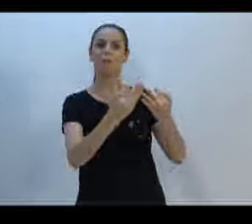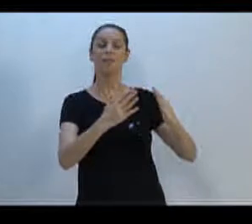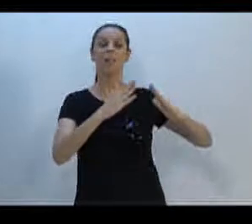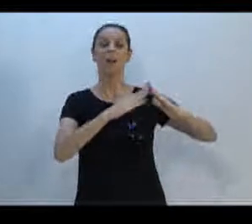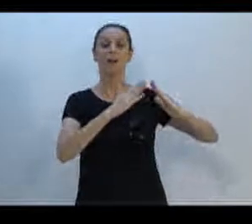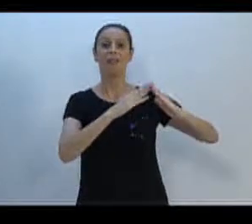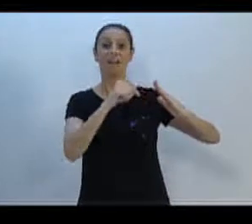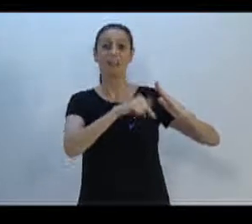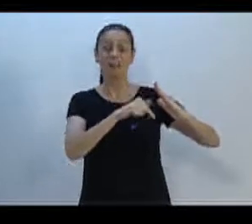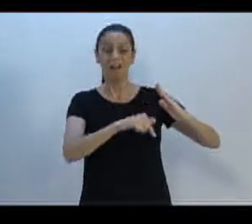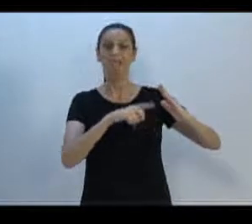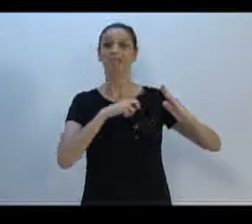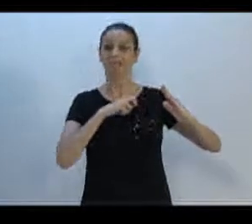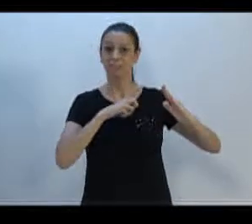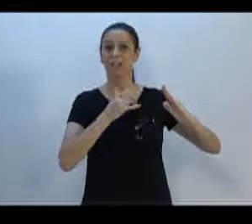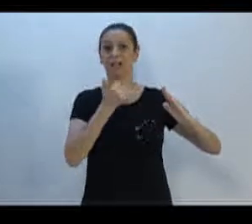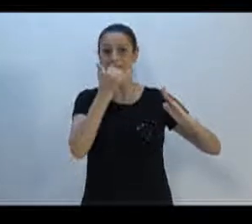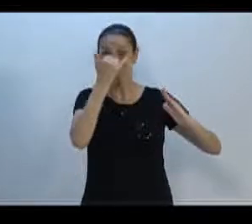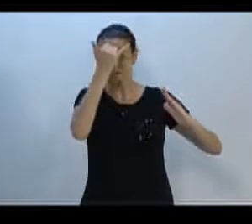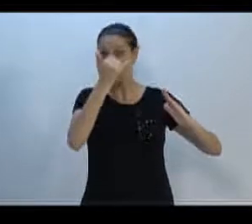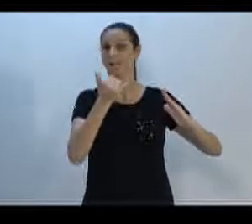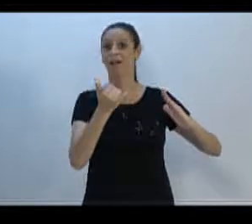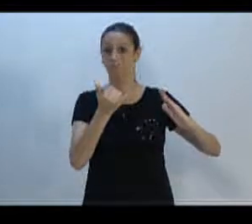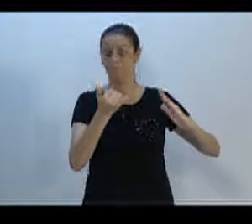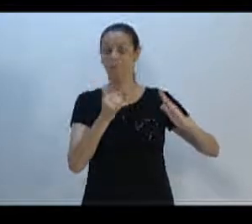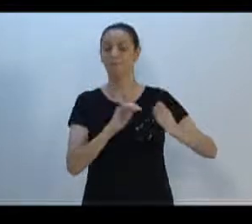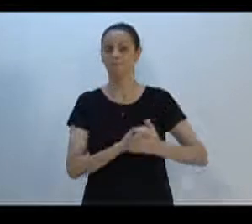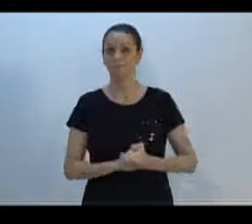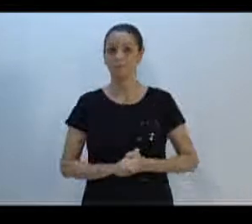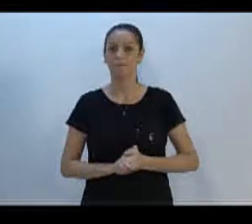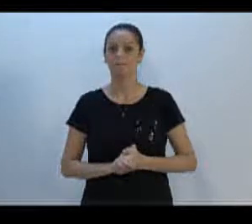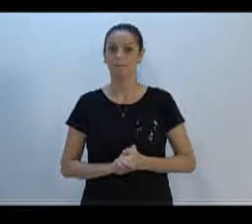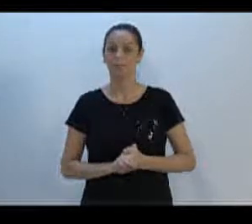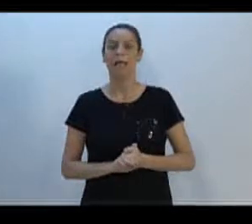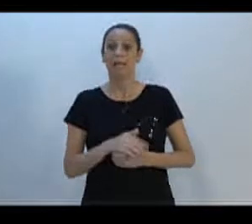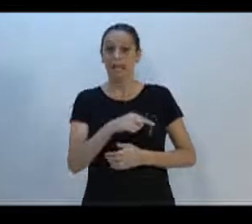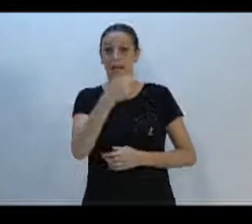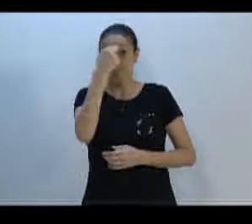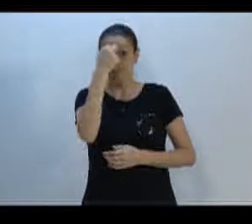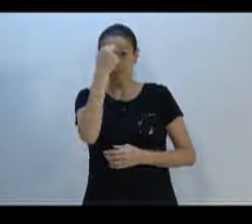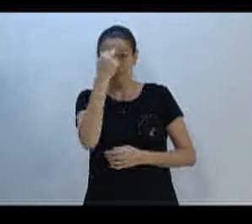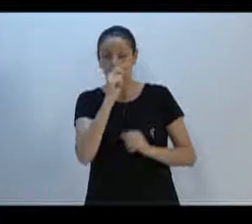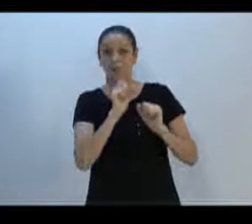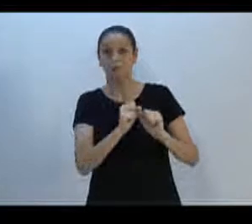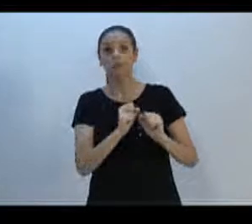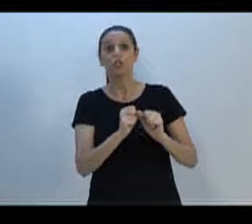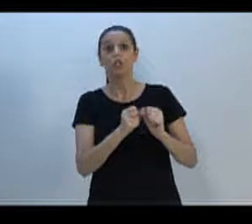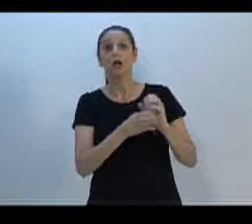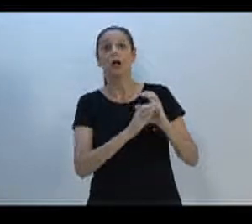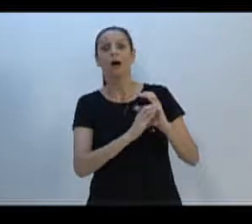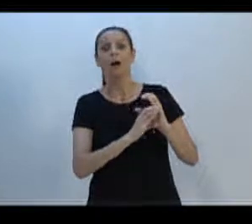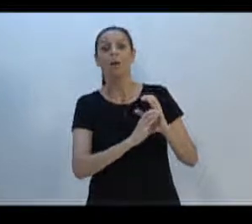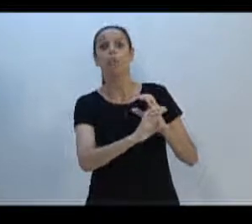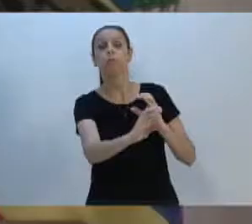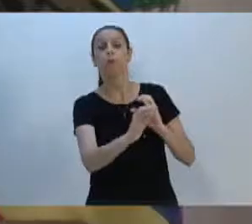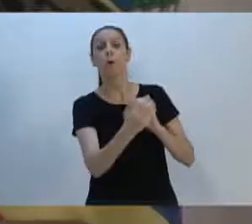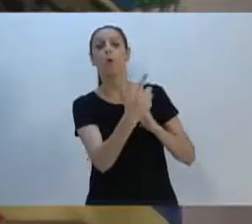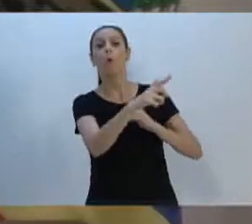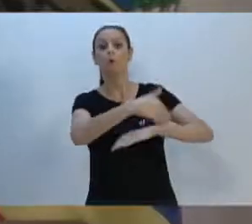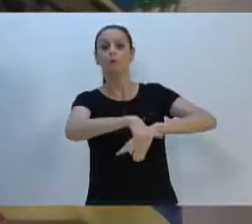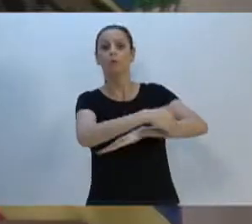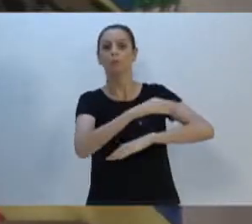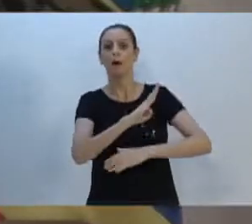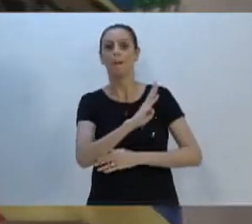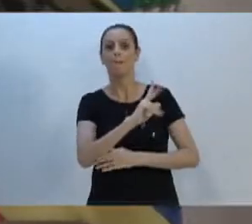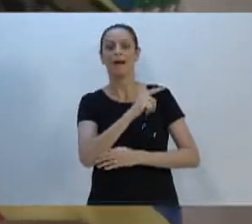com receio que fosse algum problema na tubulação da Rua Bahia, possibilidade de um desvio de tubulação, mas foi consertado.